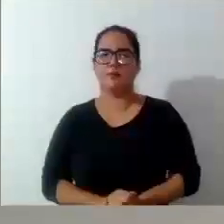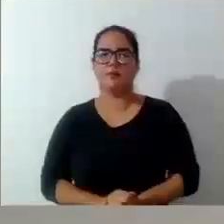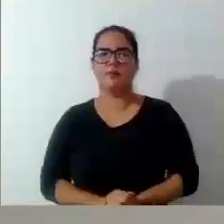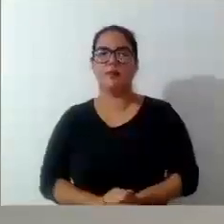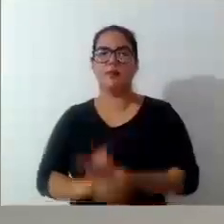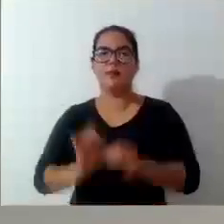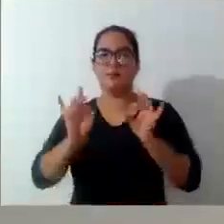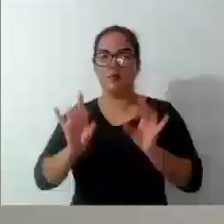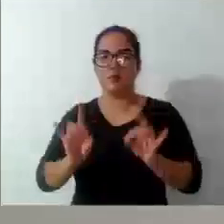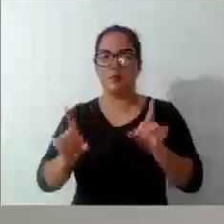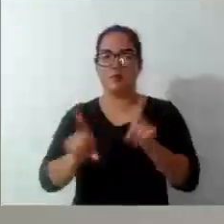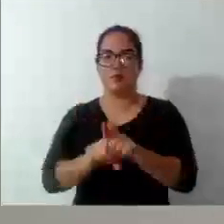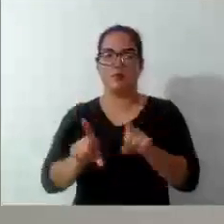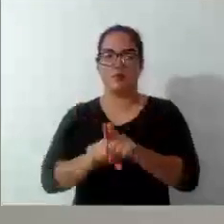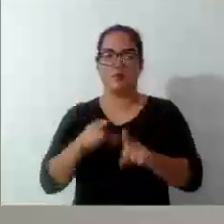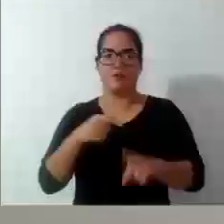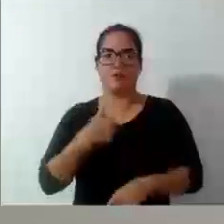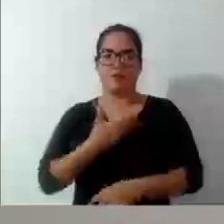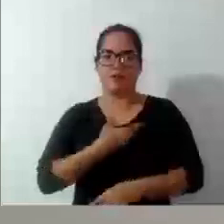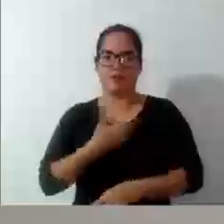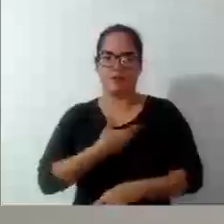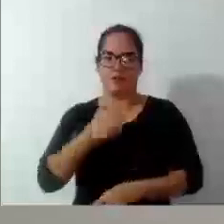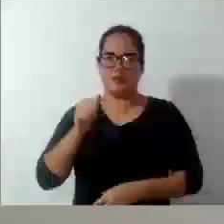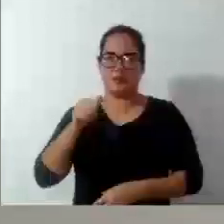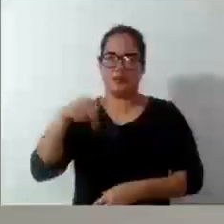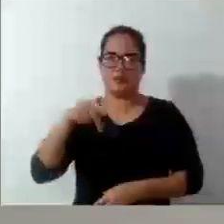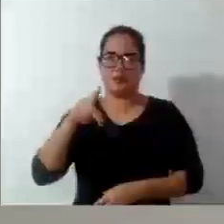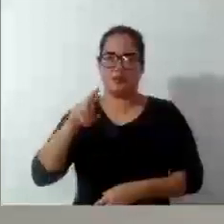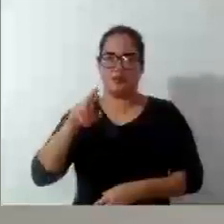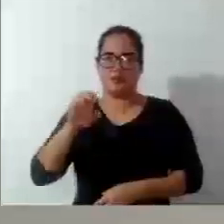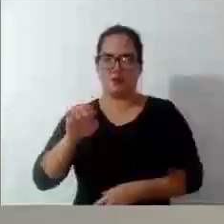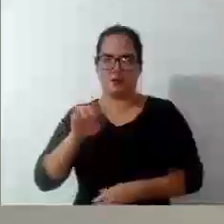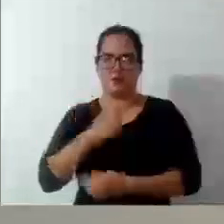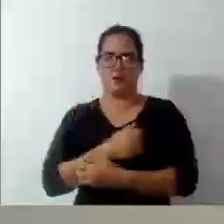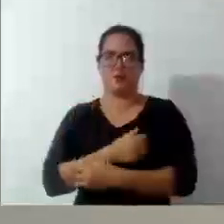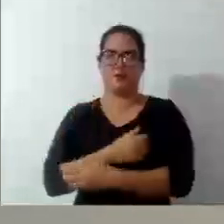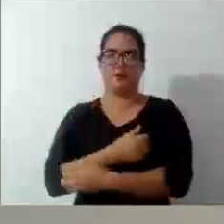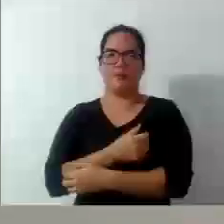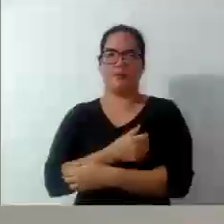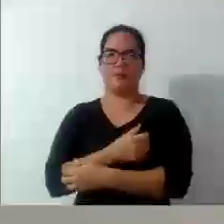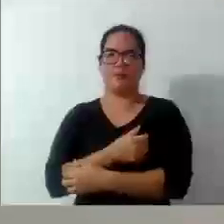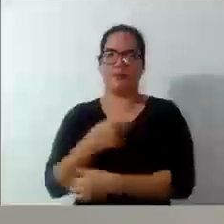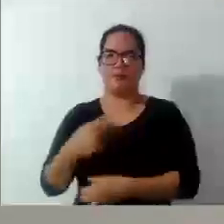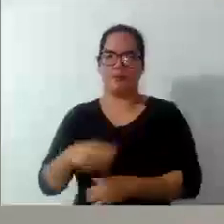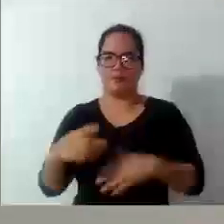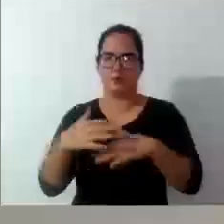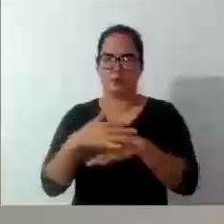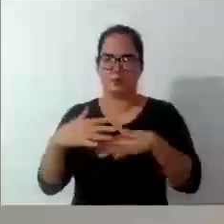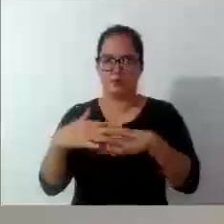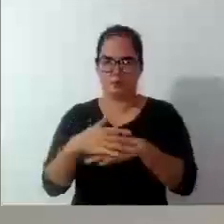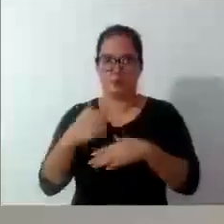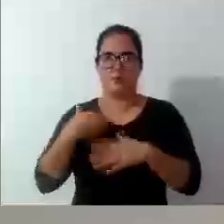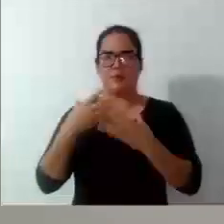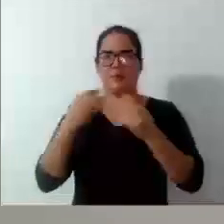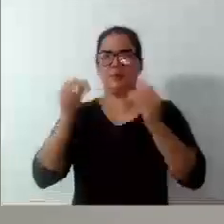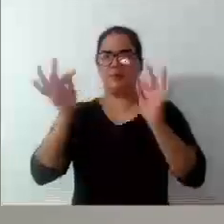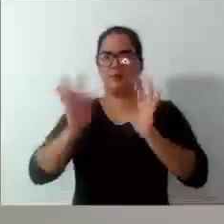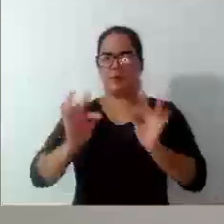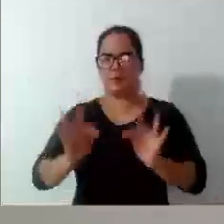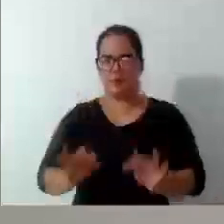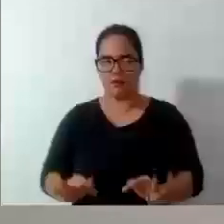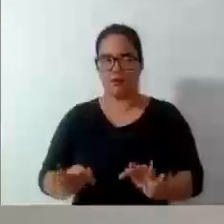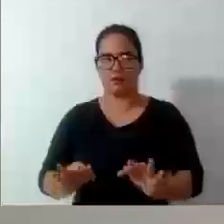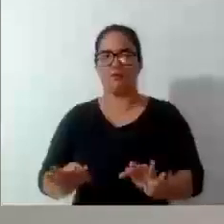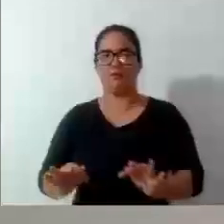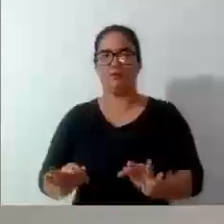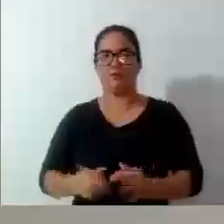ainda o meu amigo André, meu amigo Pedro Bovê, atletas do nosso município, fiquei muito feliz quando vi